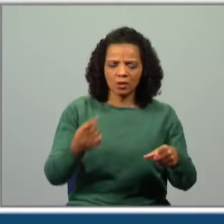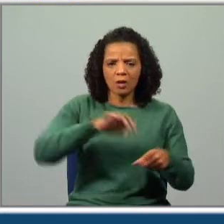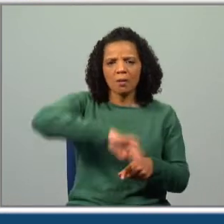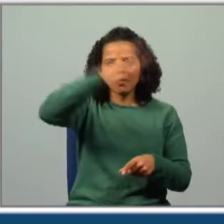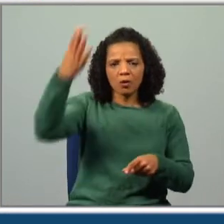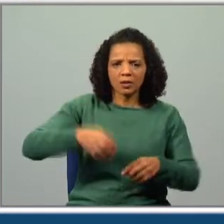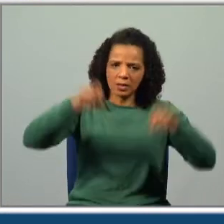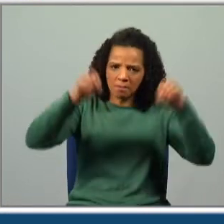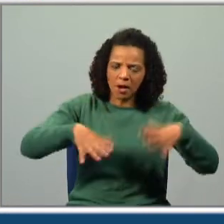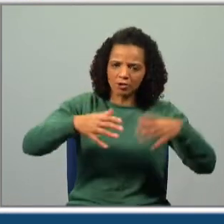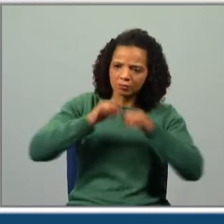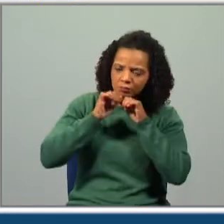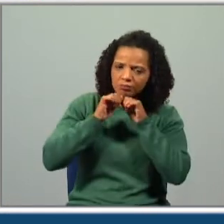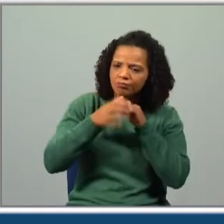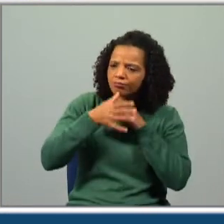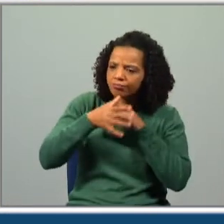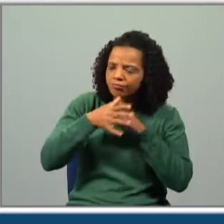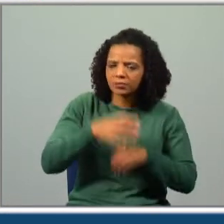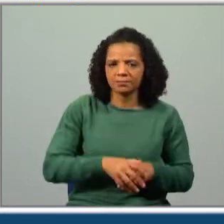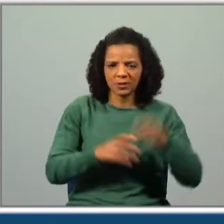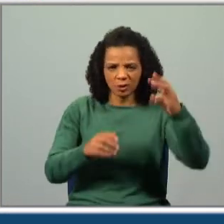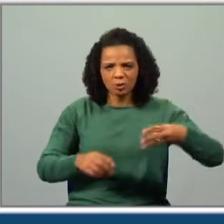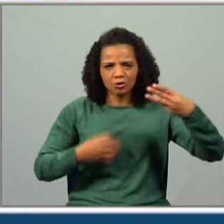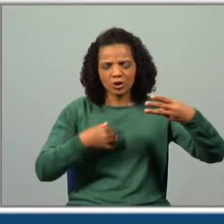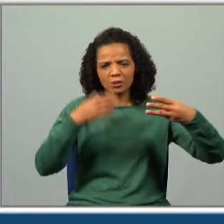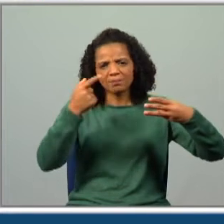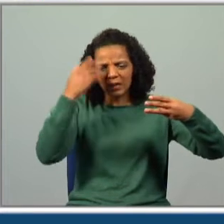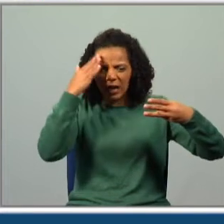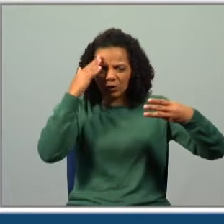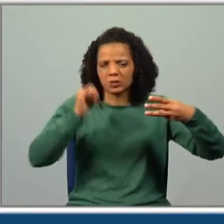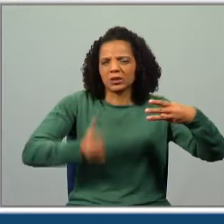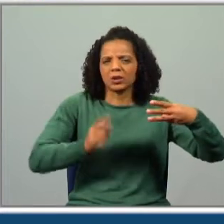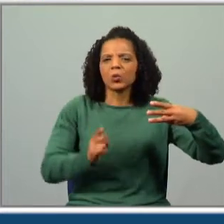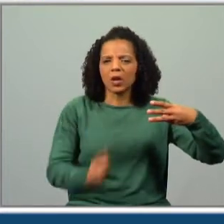montanha mágica? Qual destas três opções é que vocês acham que está correta?